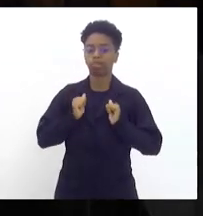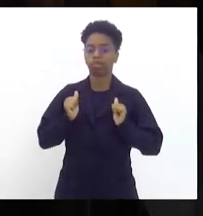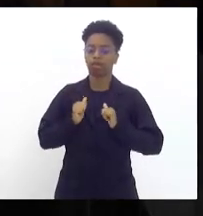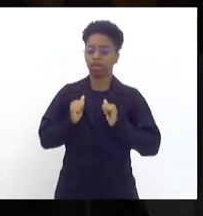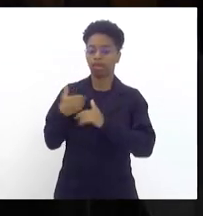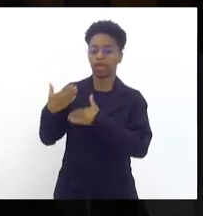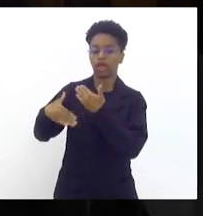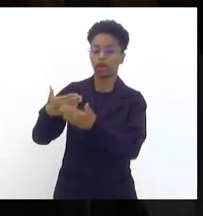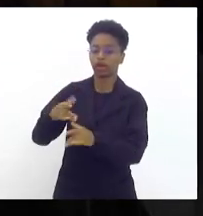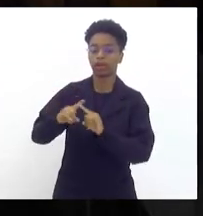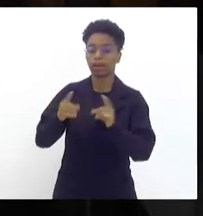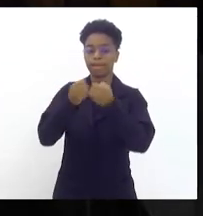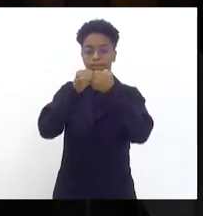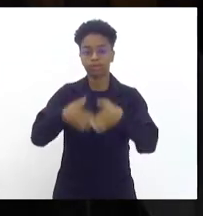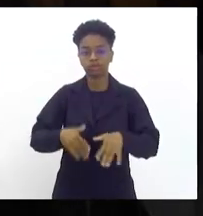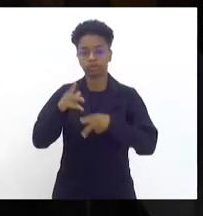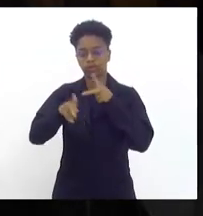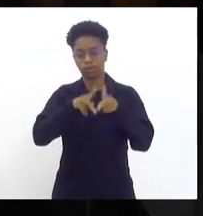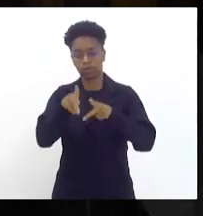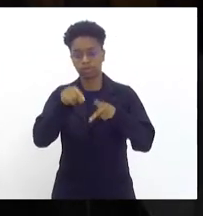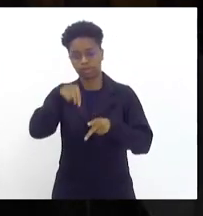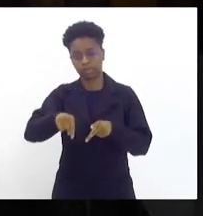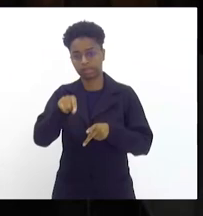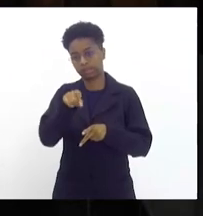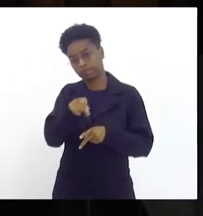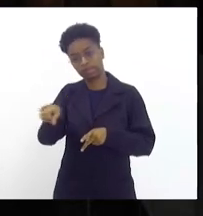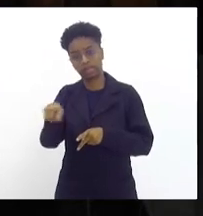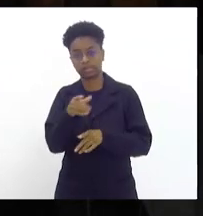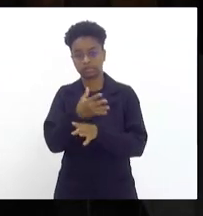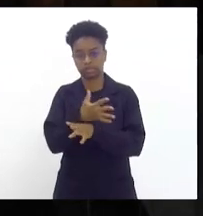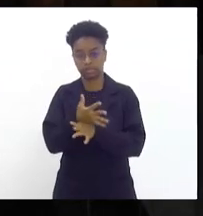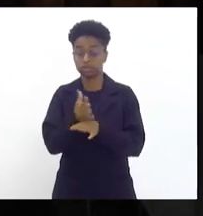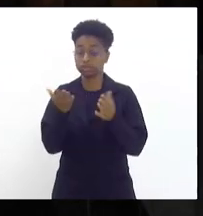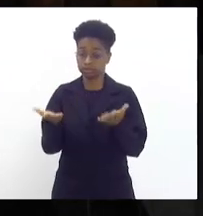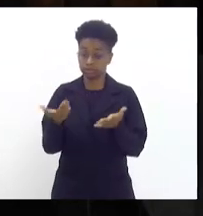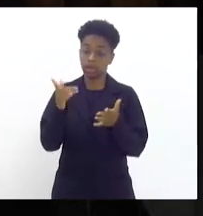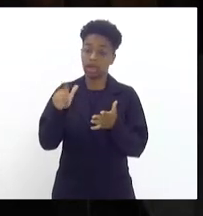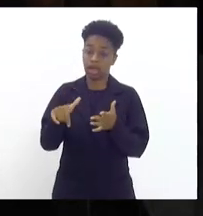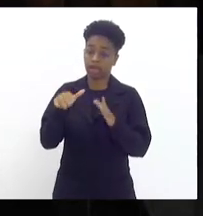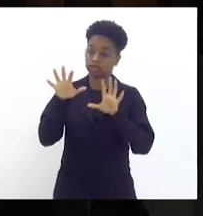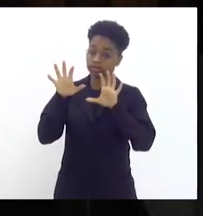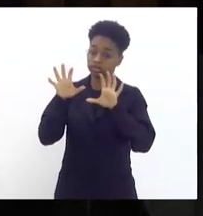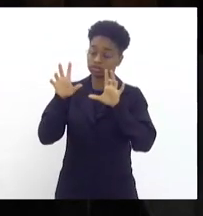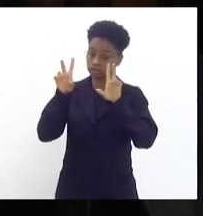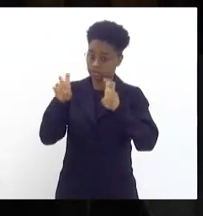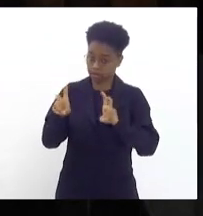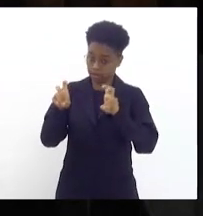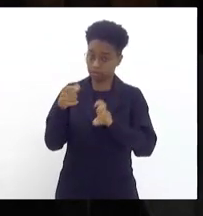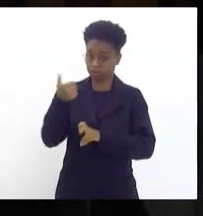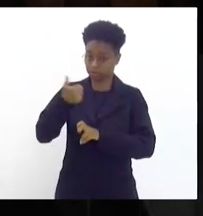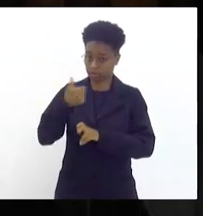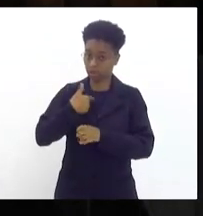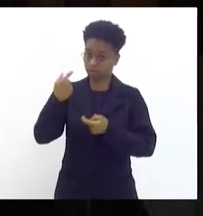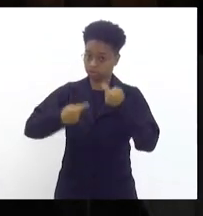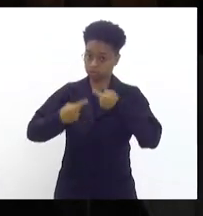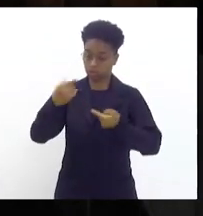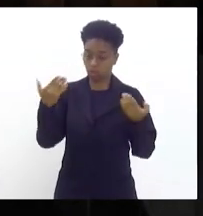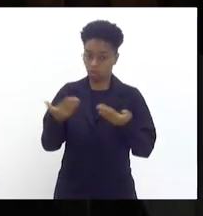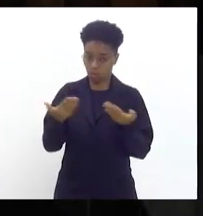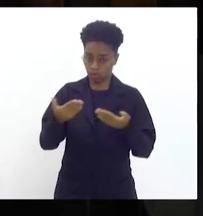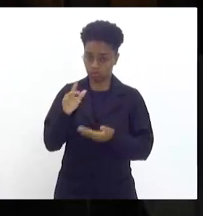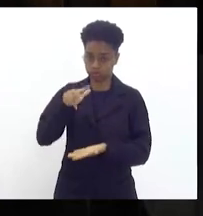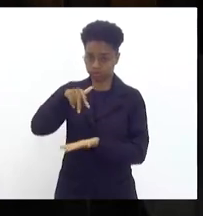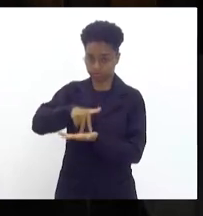prejudicando cada vez mais a população da nossa cidade. Então, esse é um dos assuntos, primeiro assunto que eu trato aqui na tribuna.